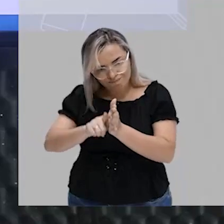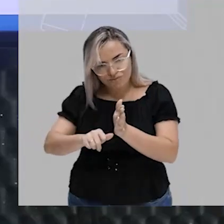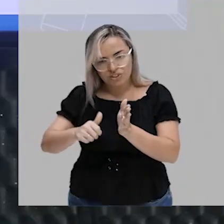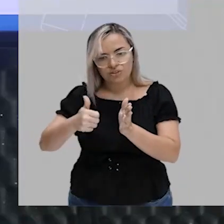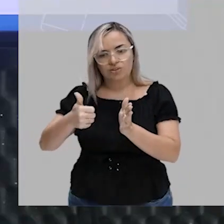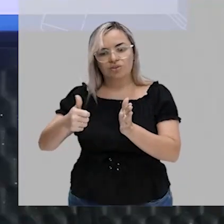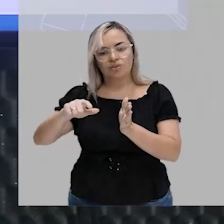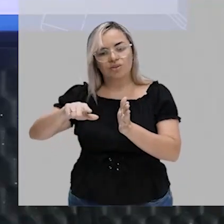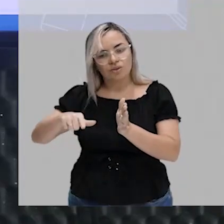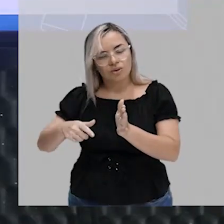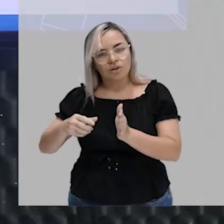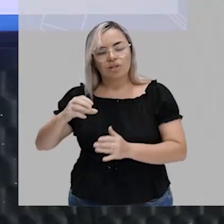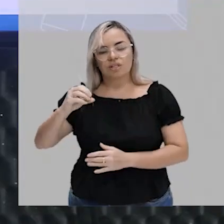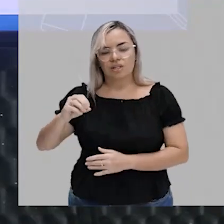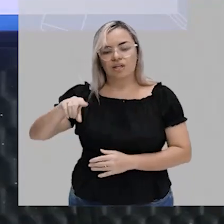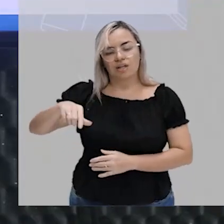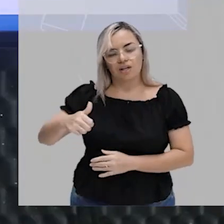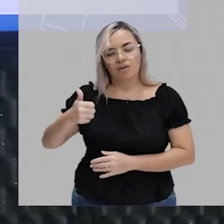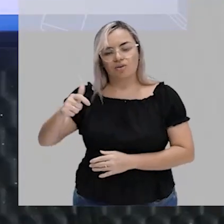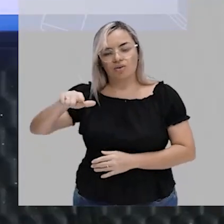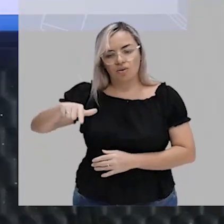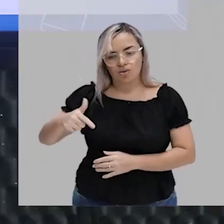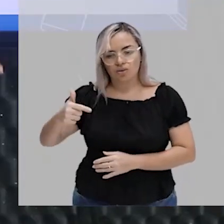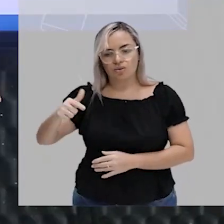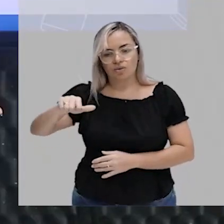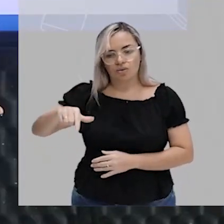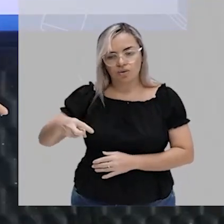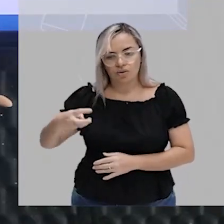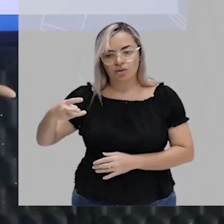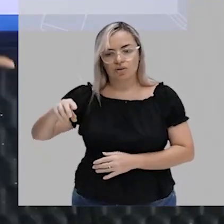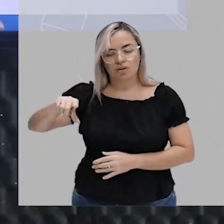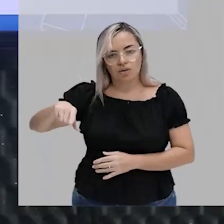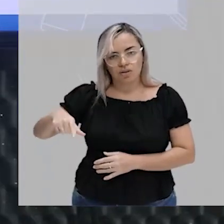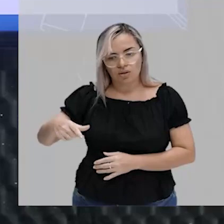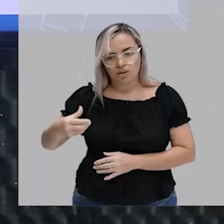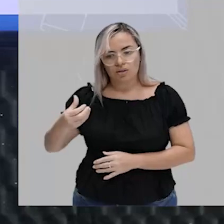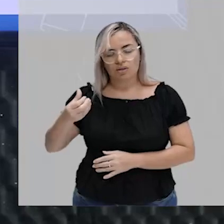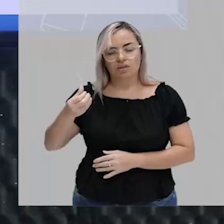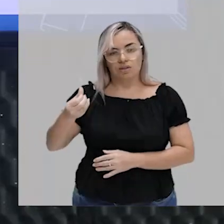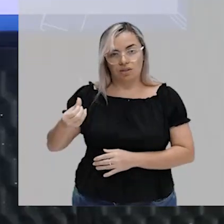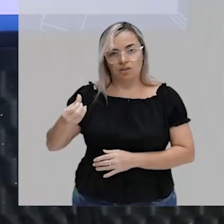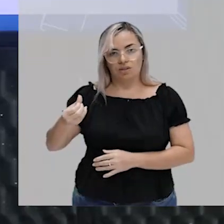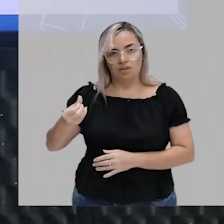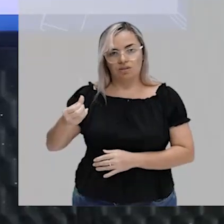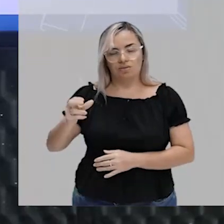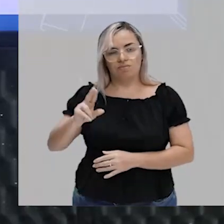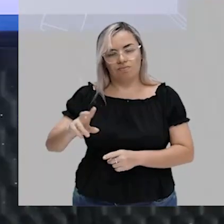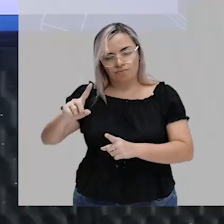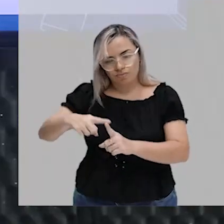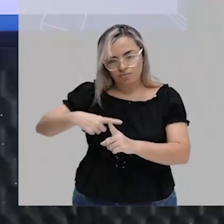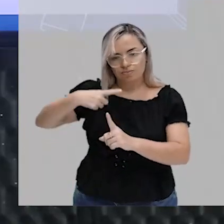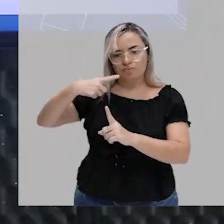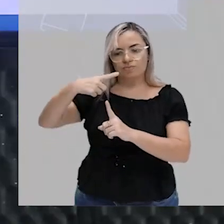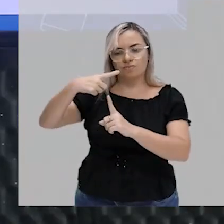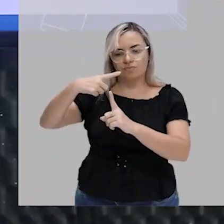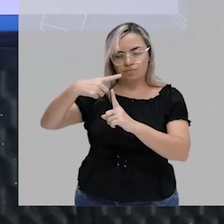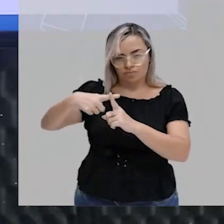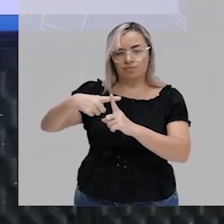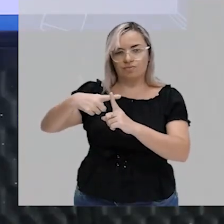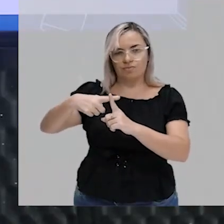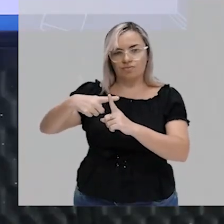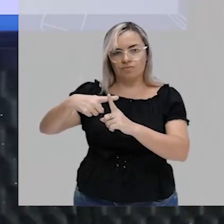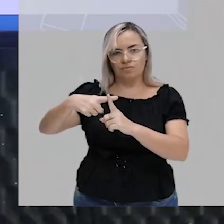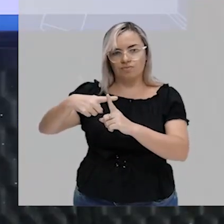Agora, todos esses números vão ser repetidos só que com o sinal positivo, né? No caso, que a gente não precisa colocar, mas tá